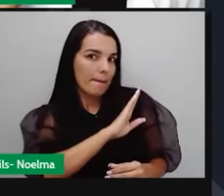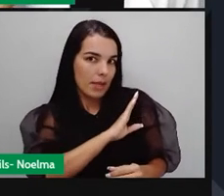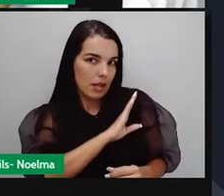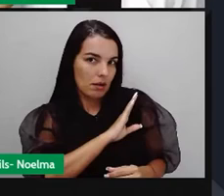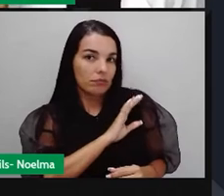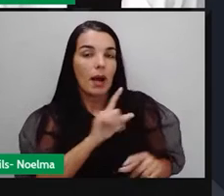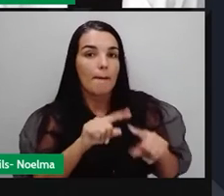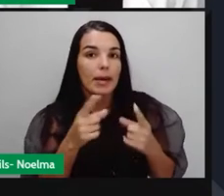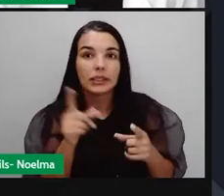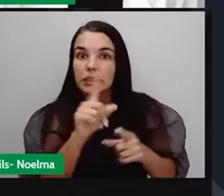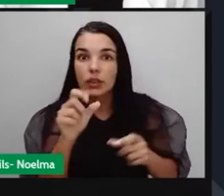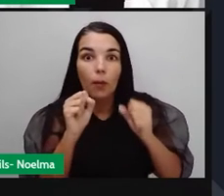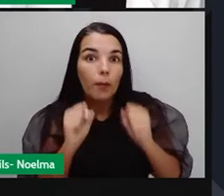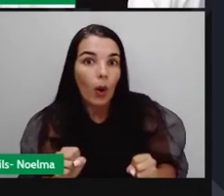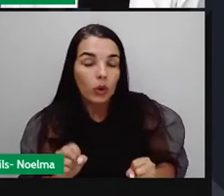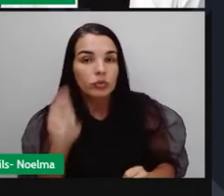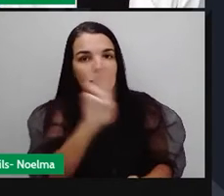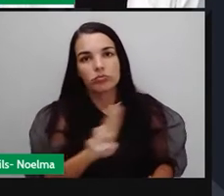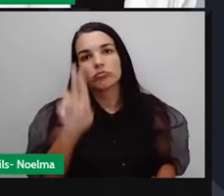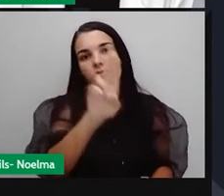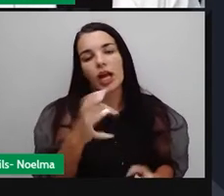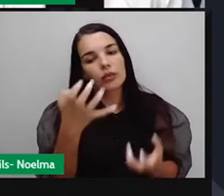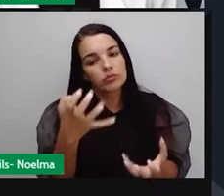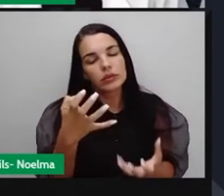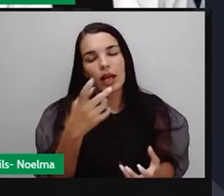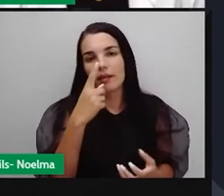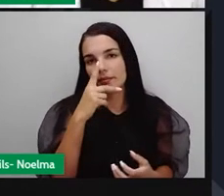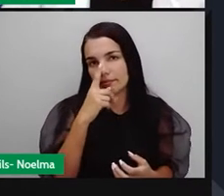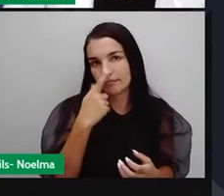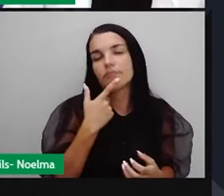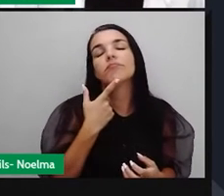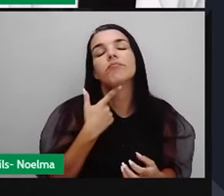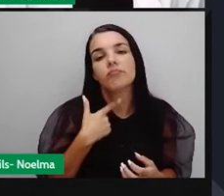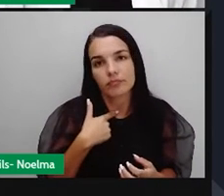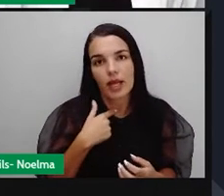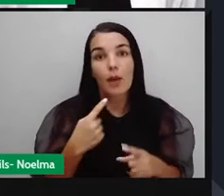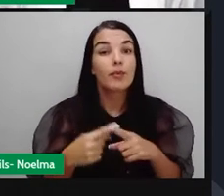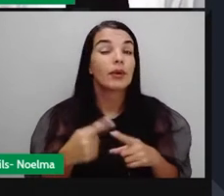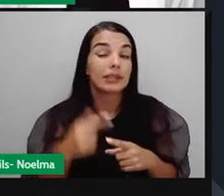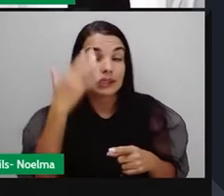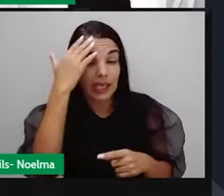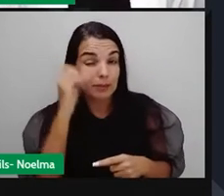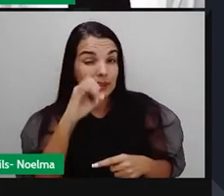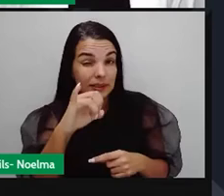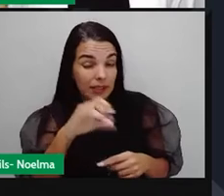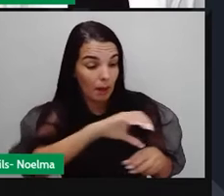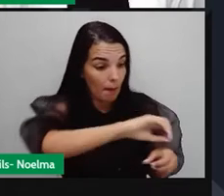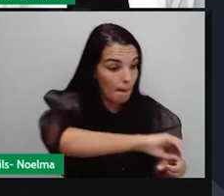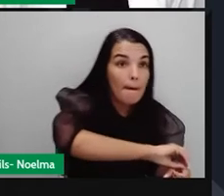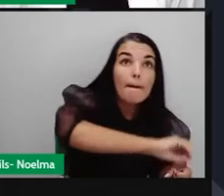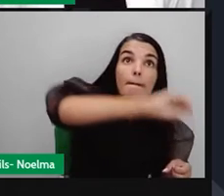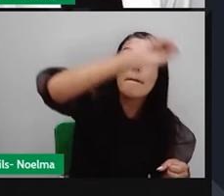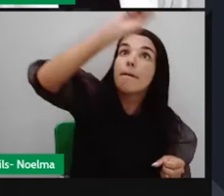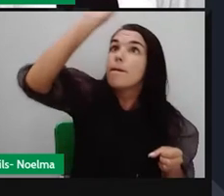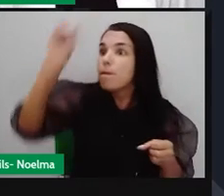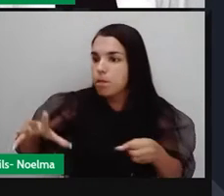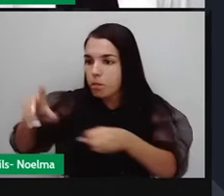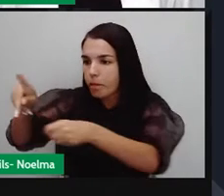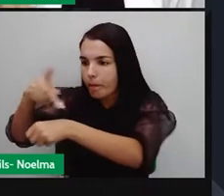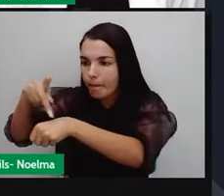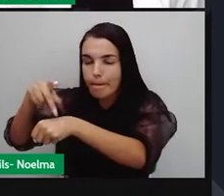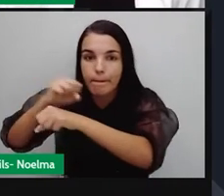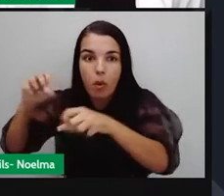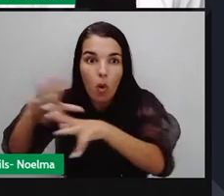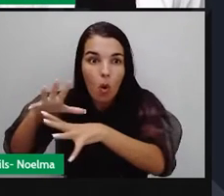mas que você não pretende usar. E por que não pretende usar? Não pretende usar, porque se você lançar uma bomba nuclear no inimigo que também tem,